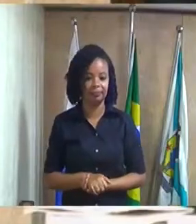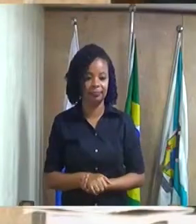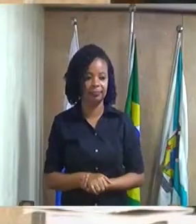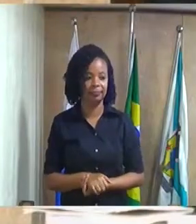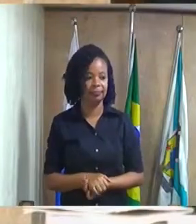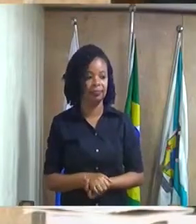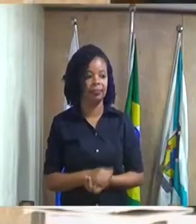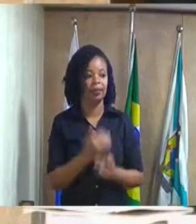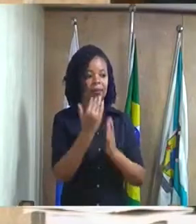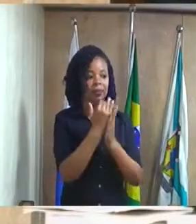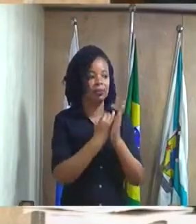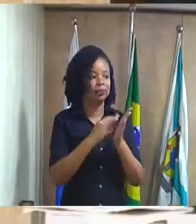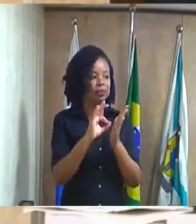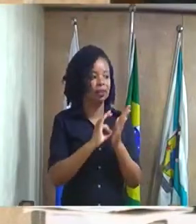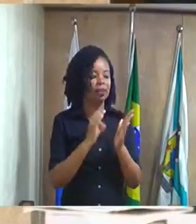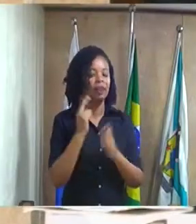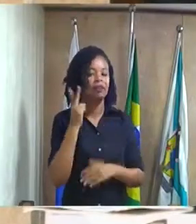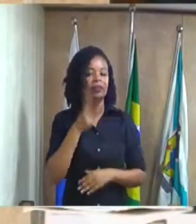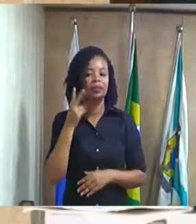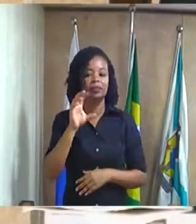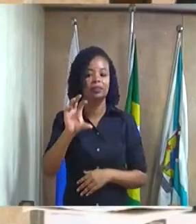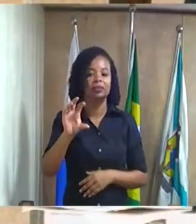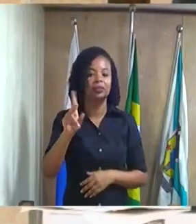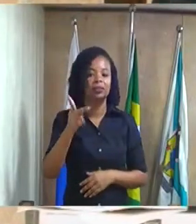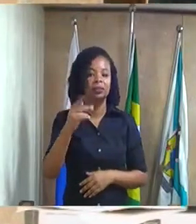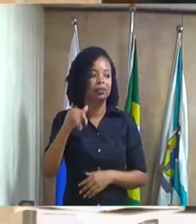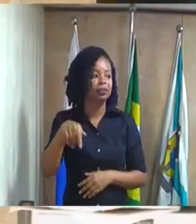por ordem de discussão vereador esquim grandão